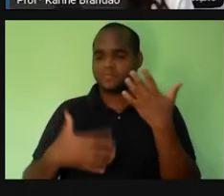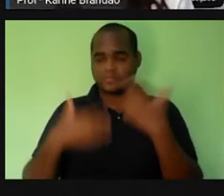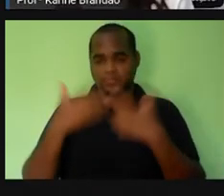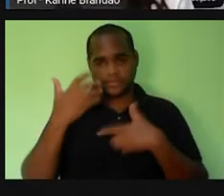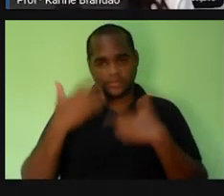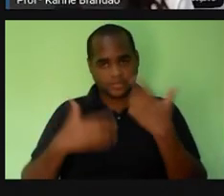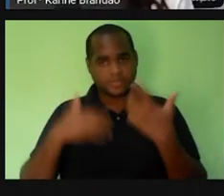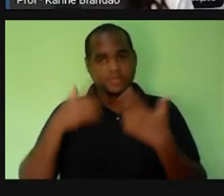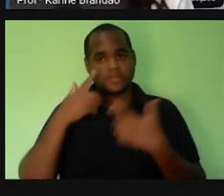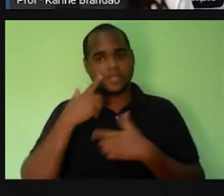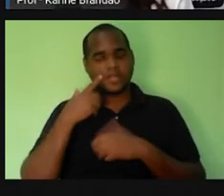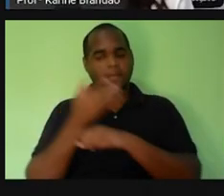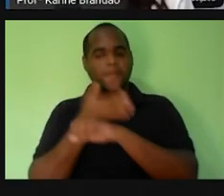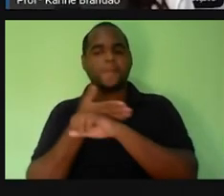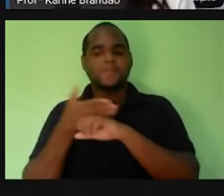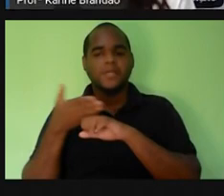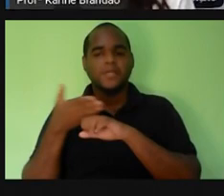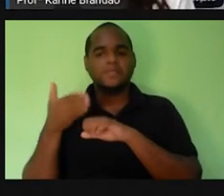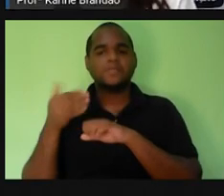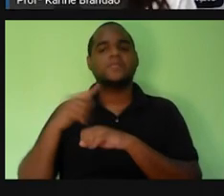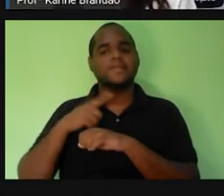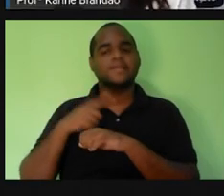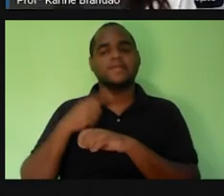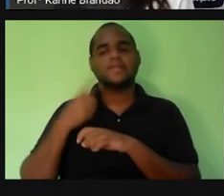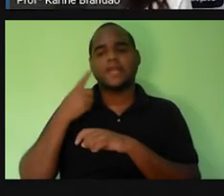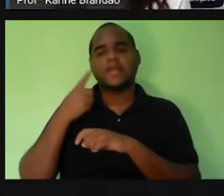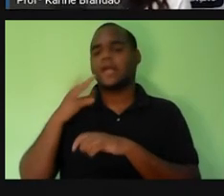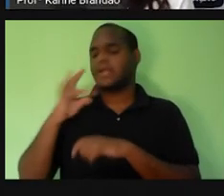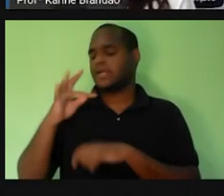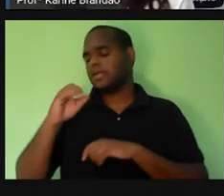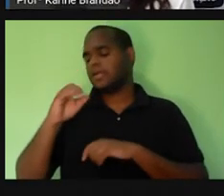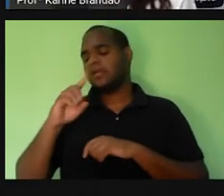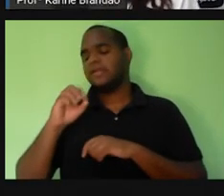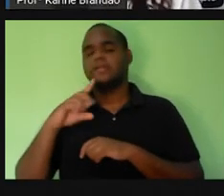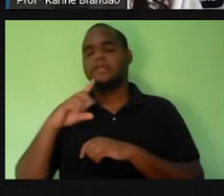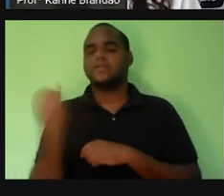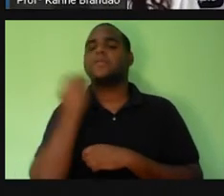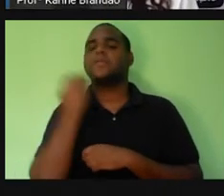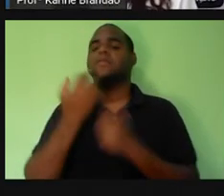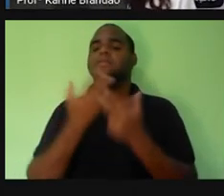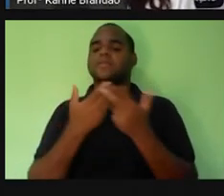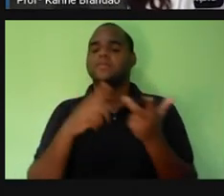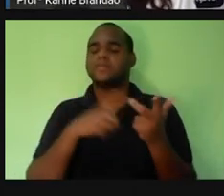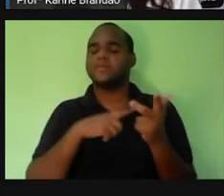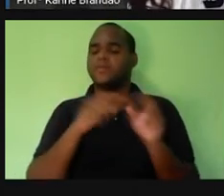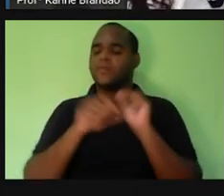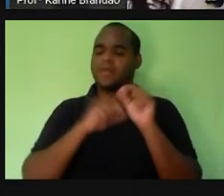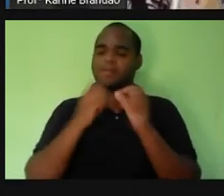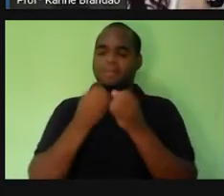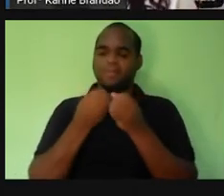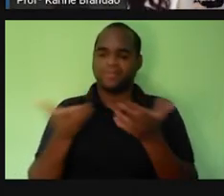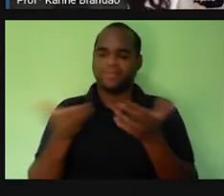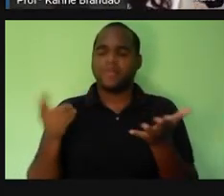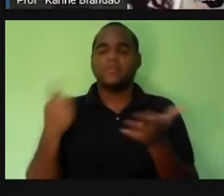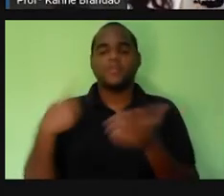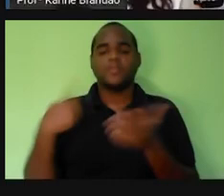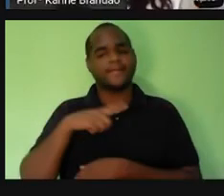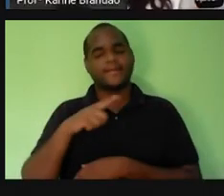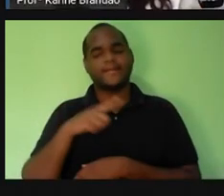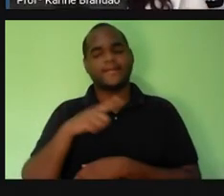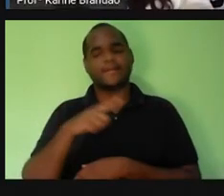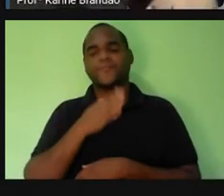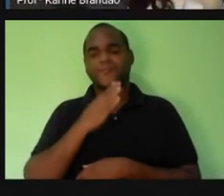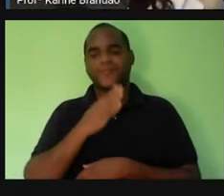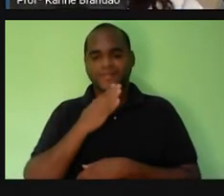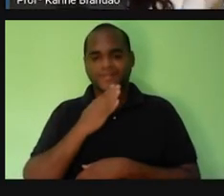Tá esse em branco aqui. O do xilima. E esses tecidos, eles são importantes para transportar o que nós popularmente chamamos